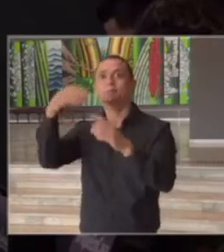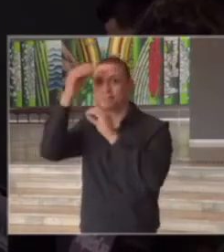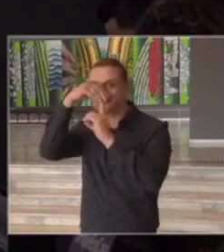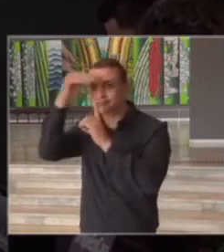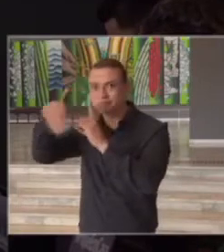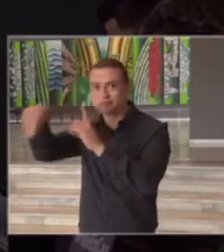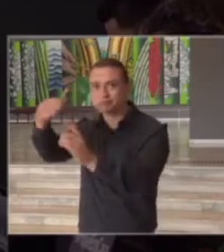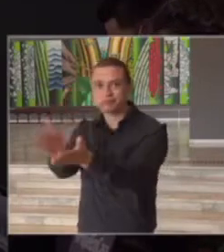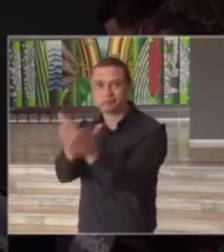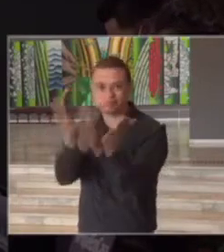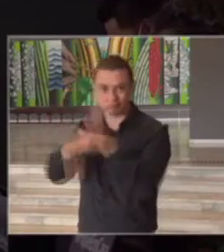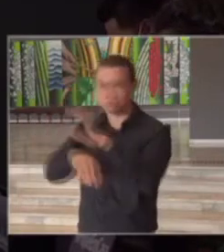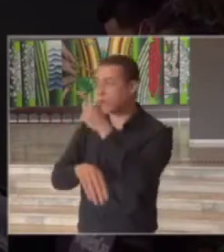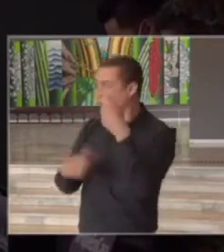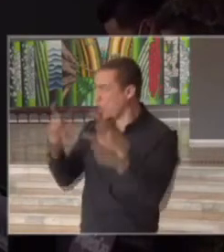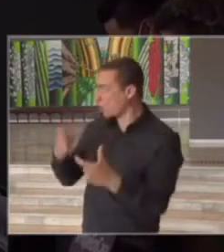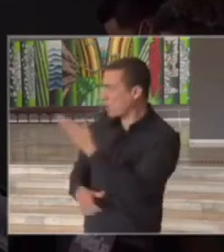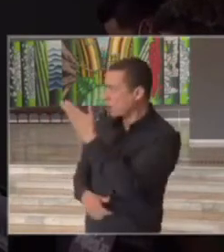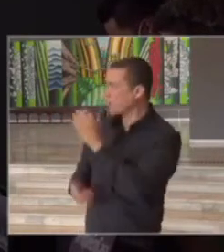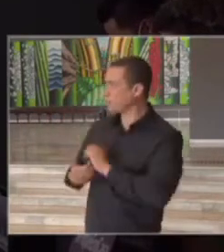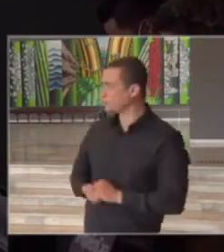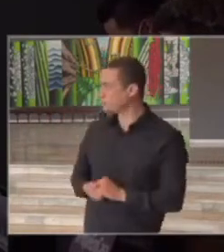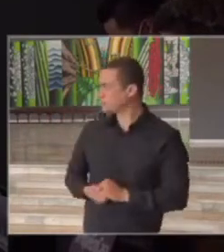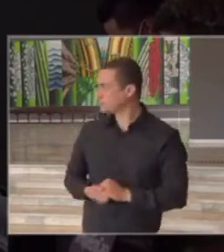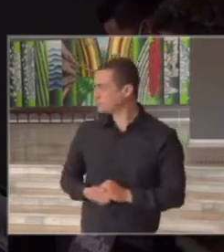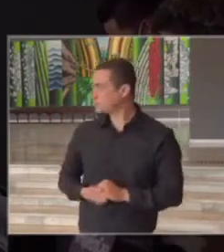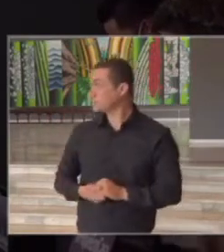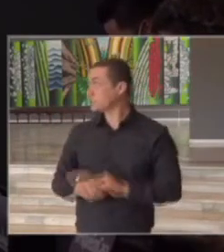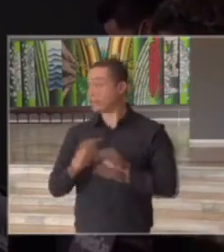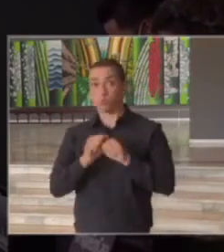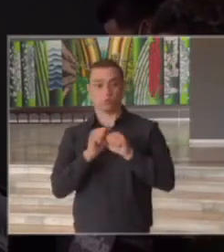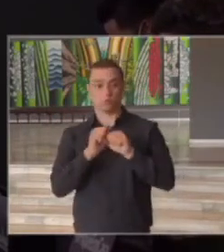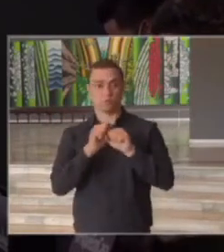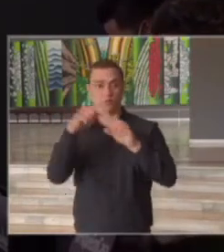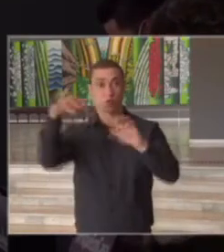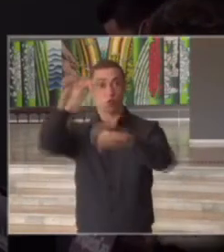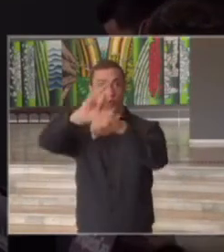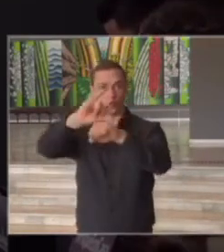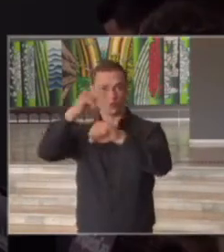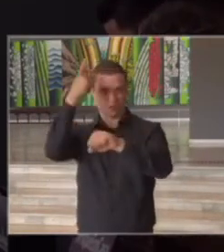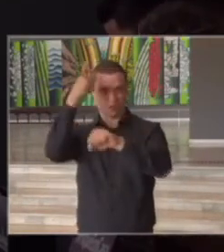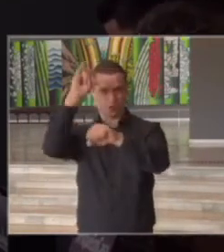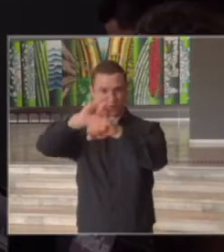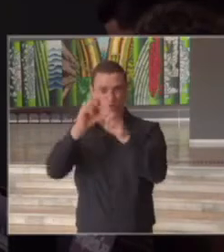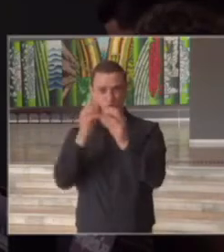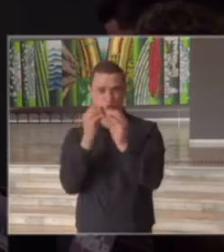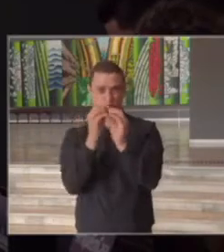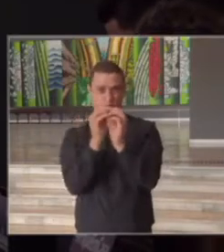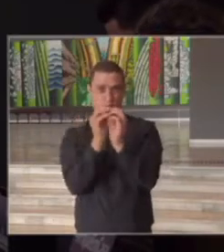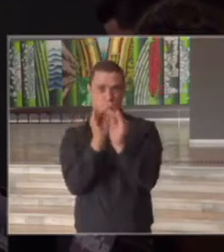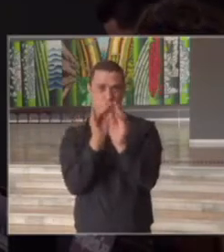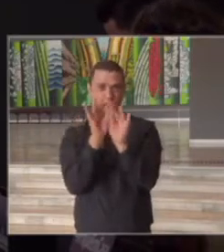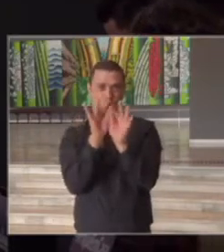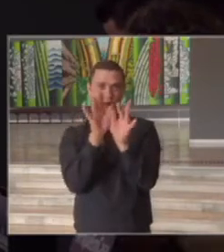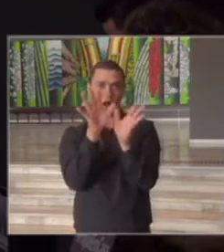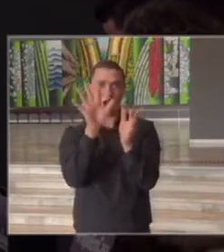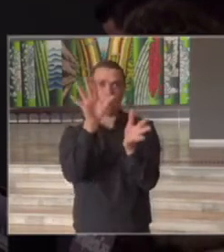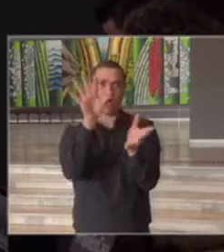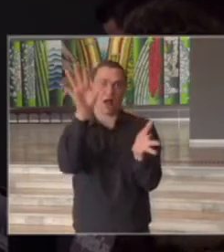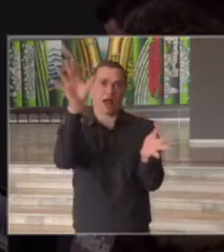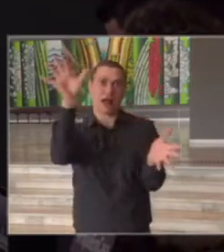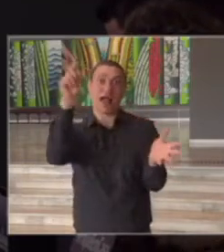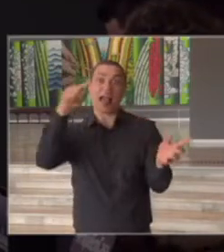então vejam a epidemia se expandiu da região central se expandiu para a região periférica